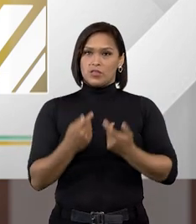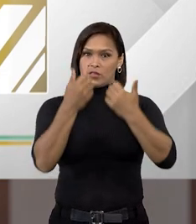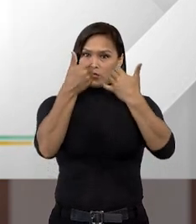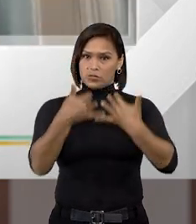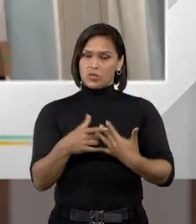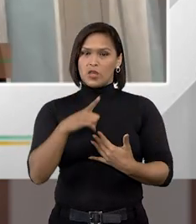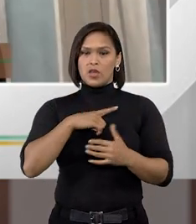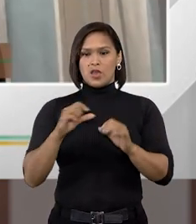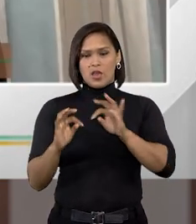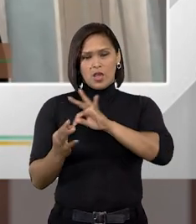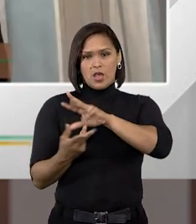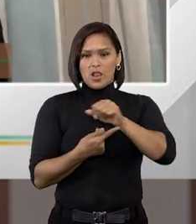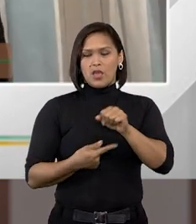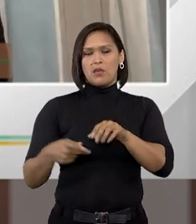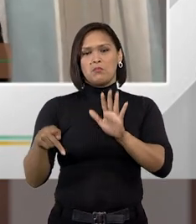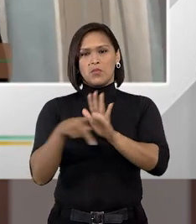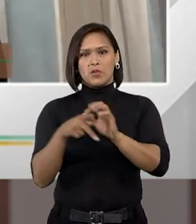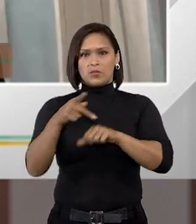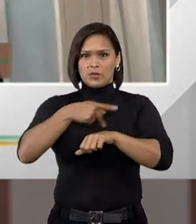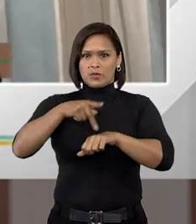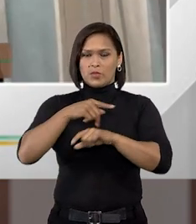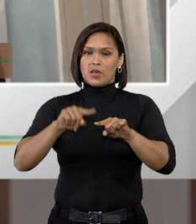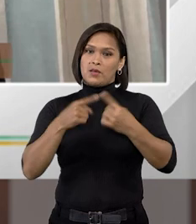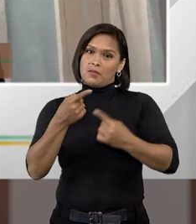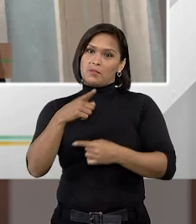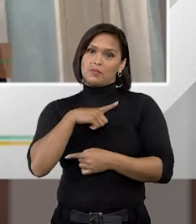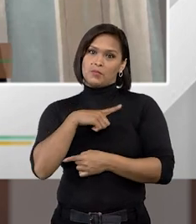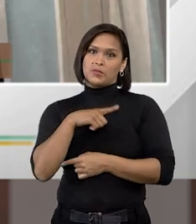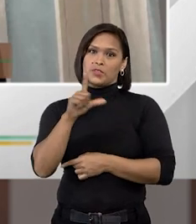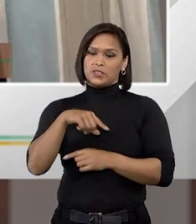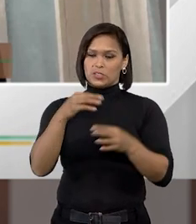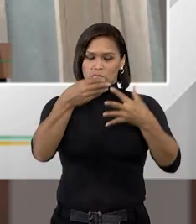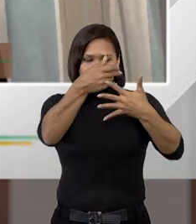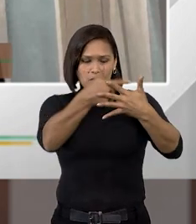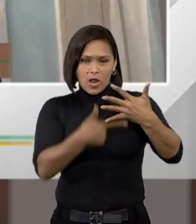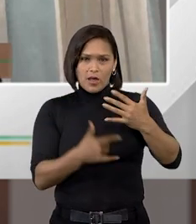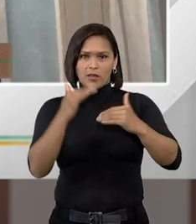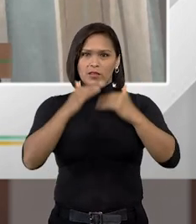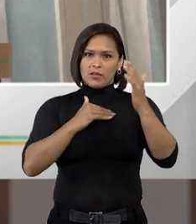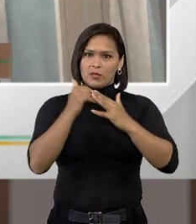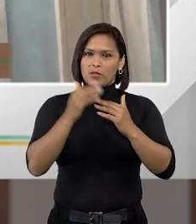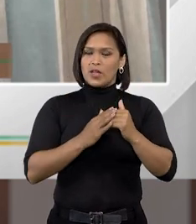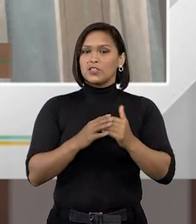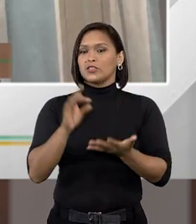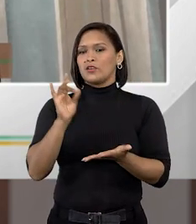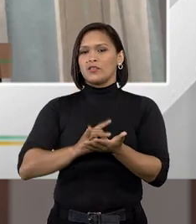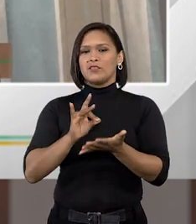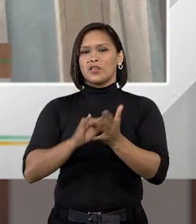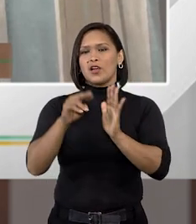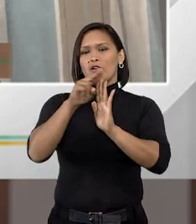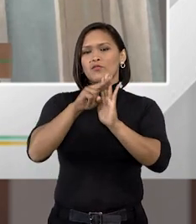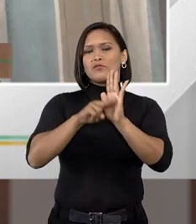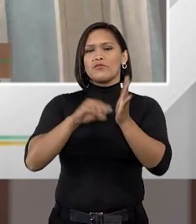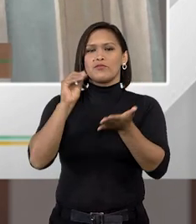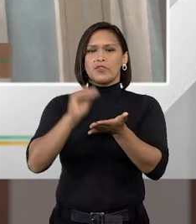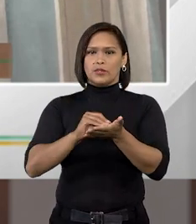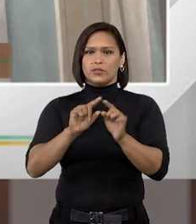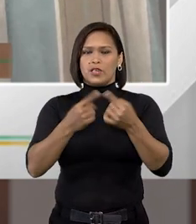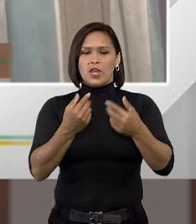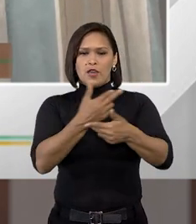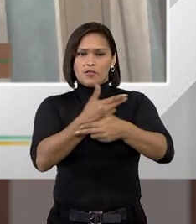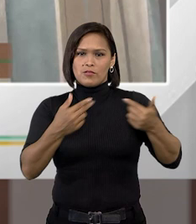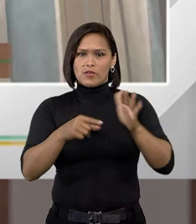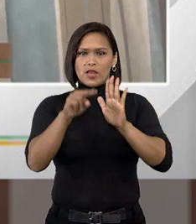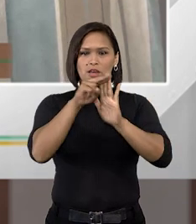no que tange a lei nacional, a lei brasileira. Apesar de, na íntegra, na prática, não ser efetivamente aplicada. Vários são os